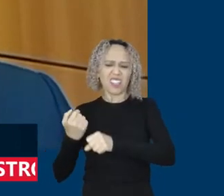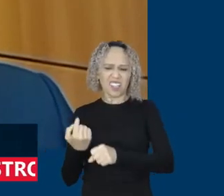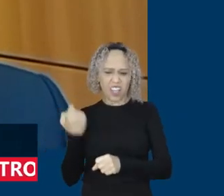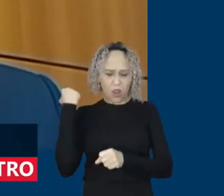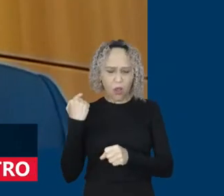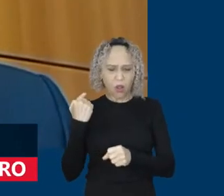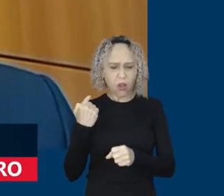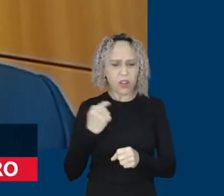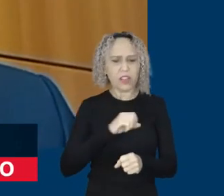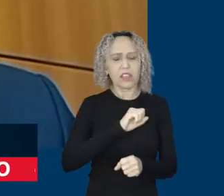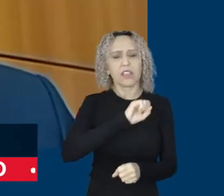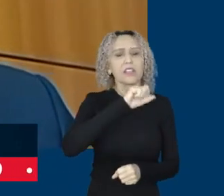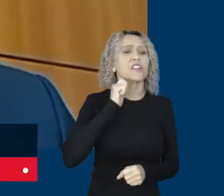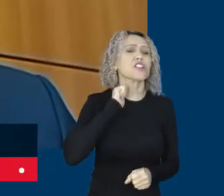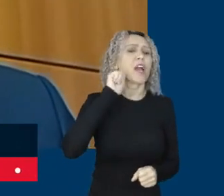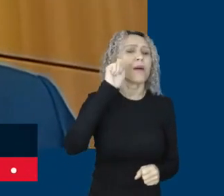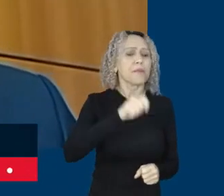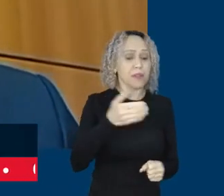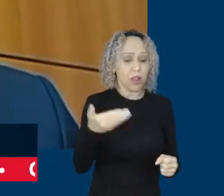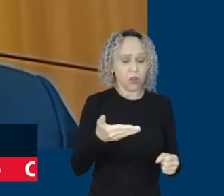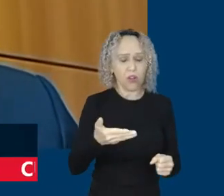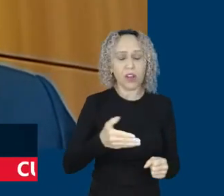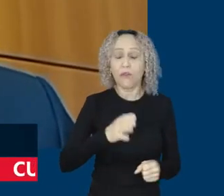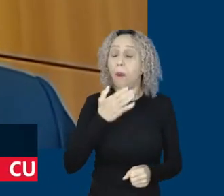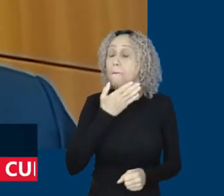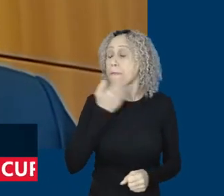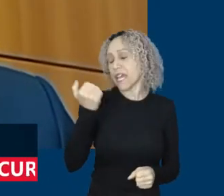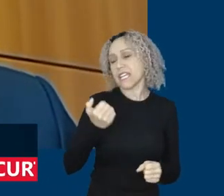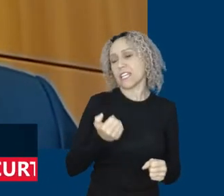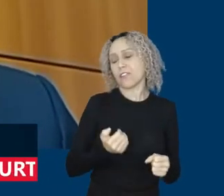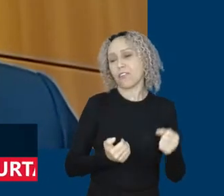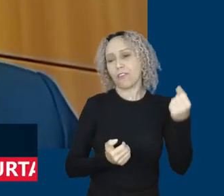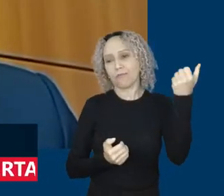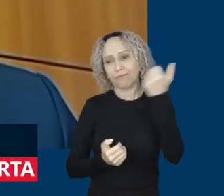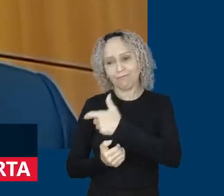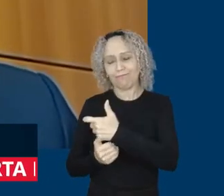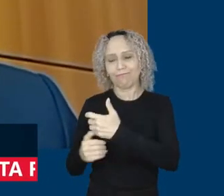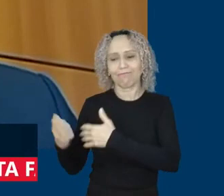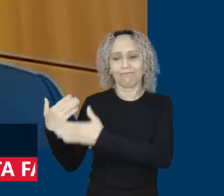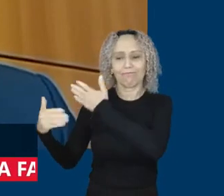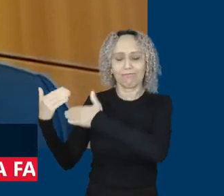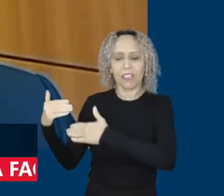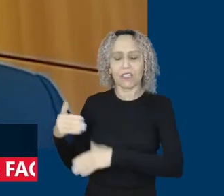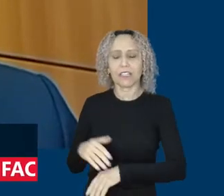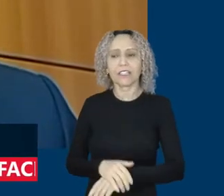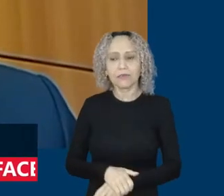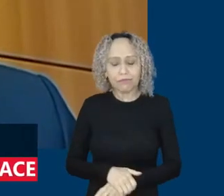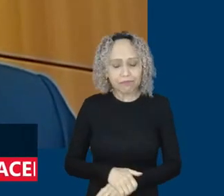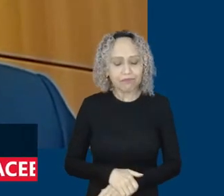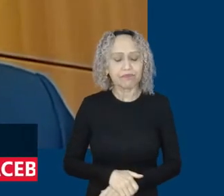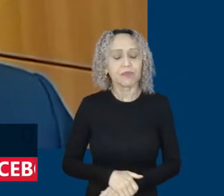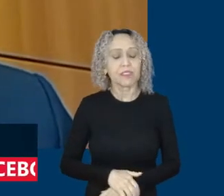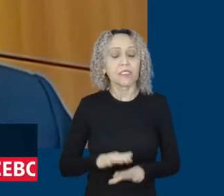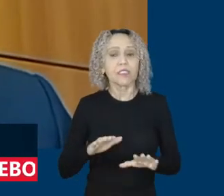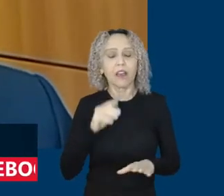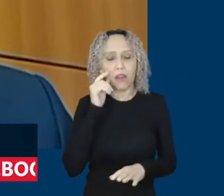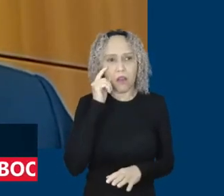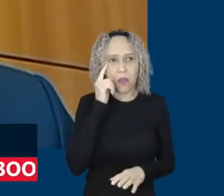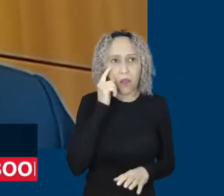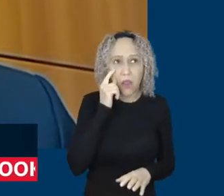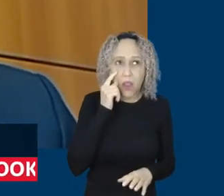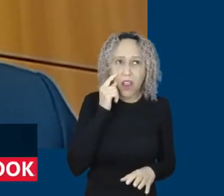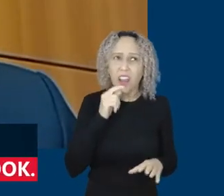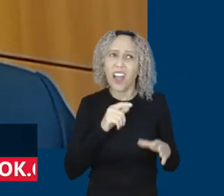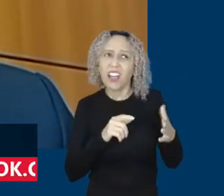na geração de emprego, quase 200 mil novos postos de trabalho, perdendo só para 2010. Então, de 2010